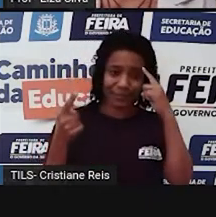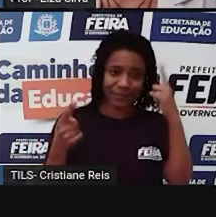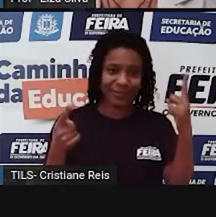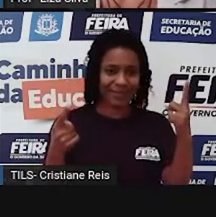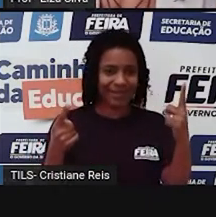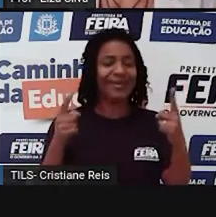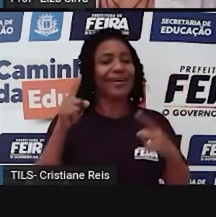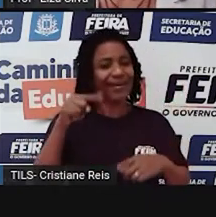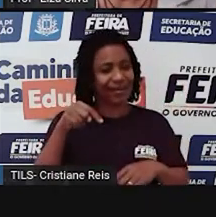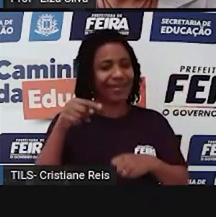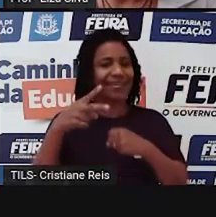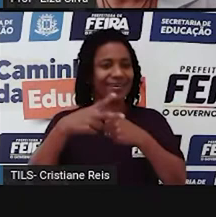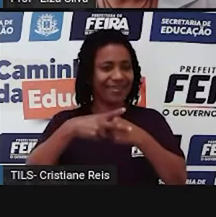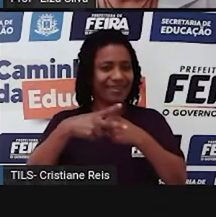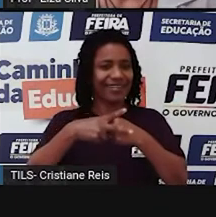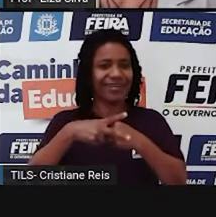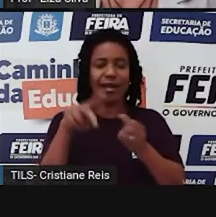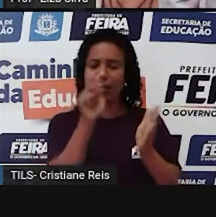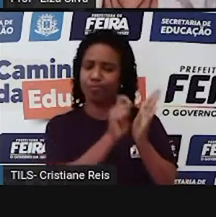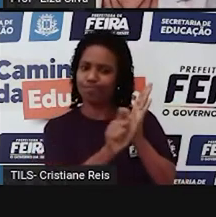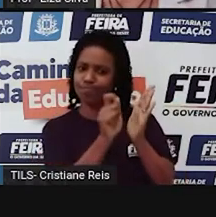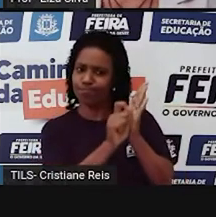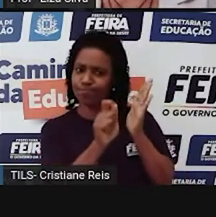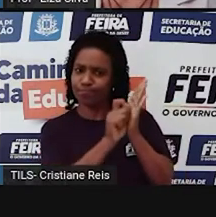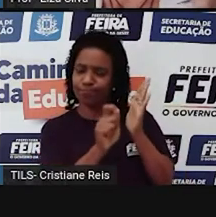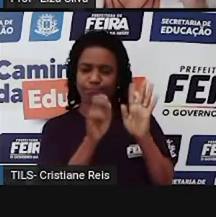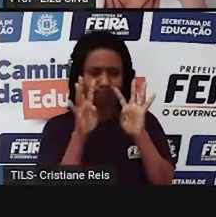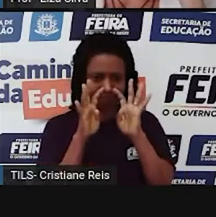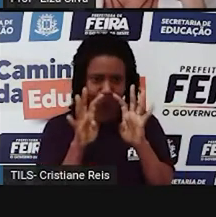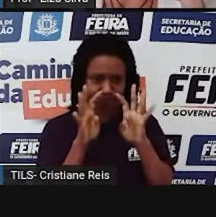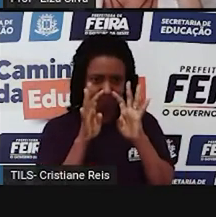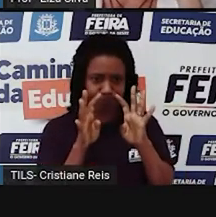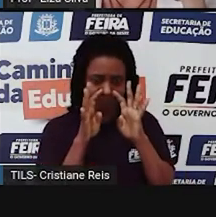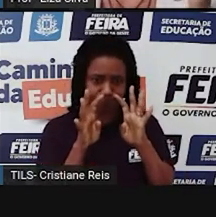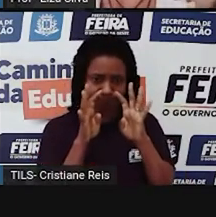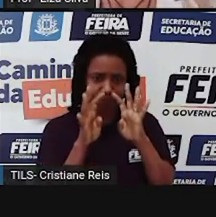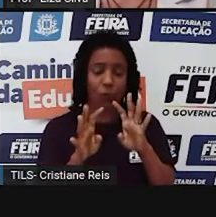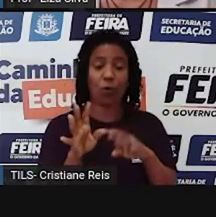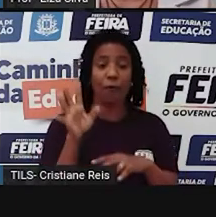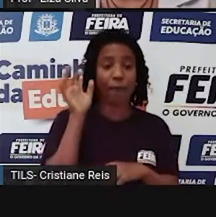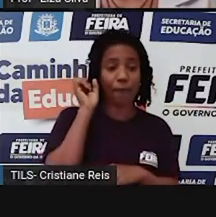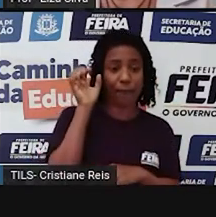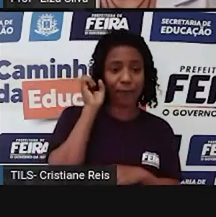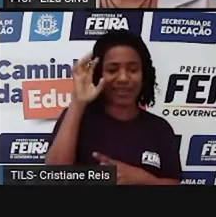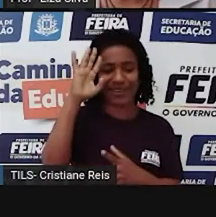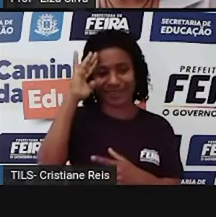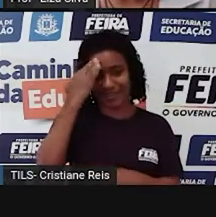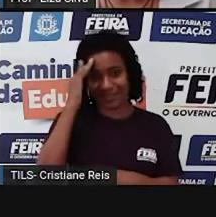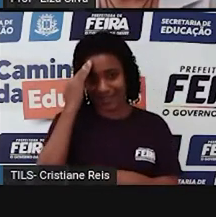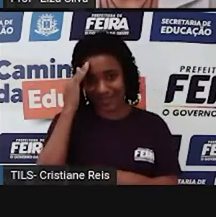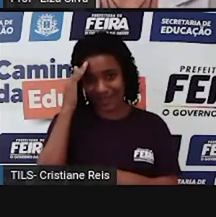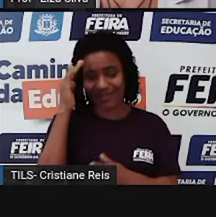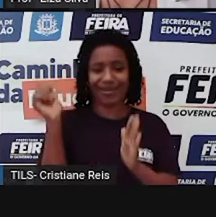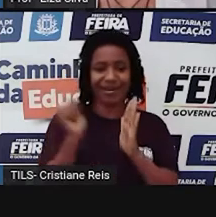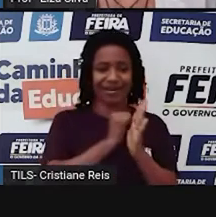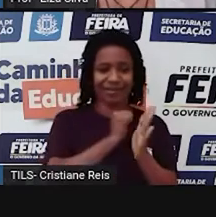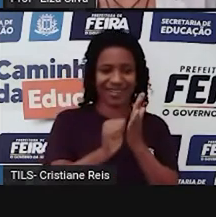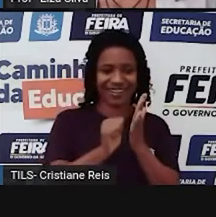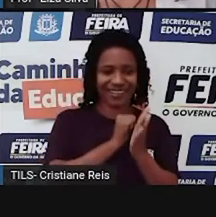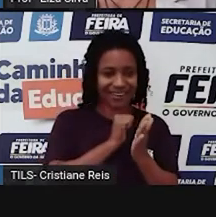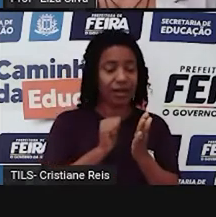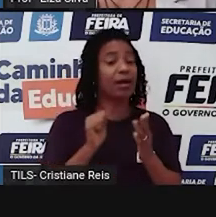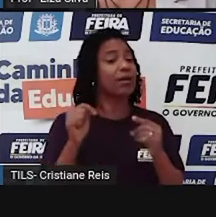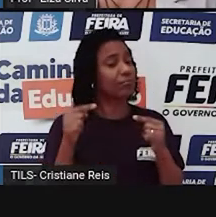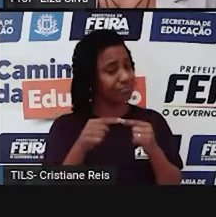não é verdade? Anotar, assistir, ouvir, entender, apagar e assim